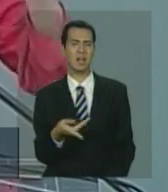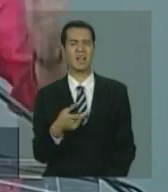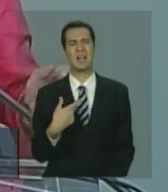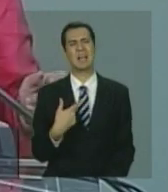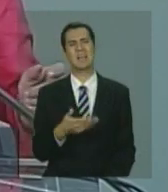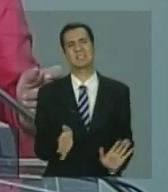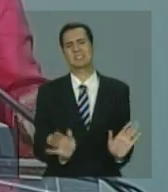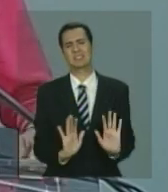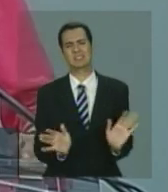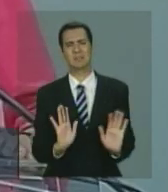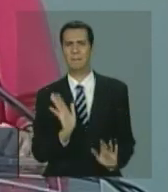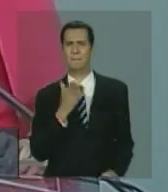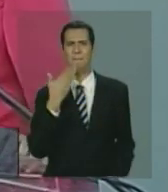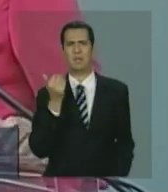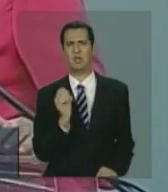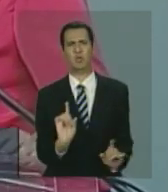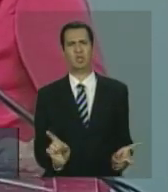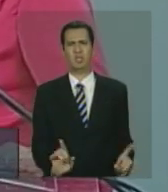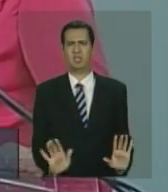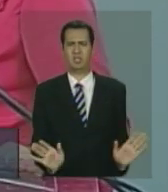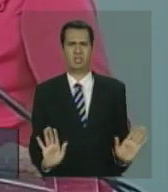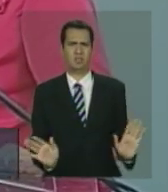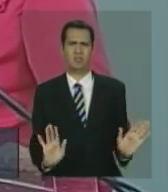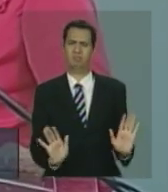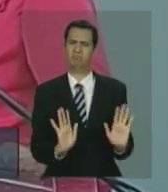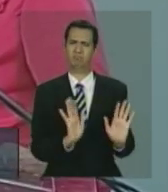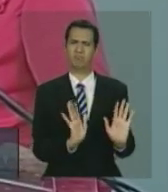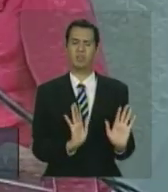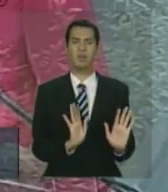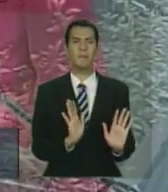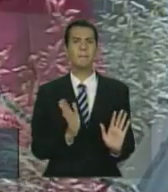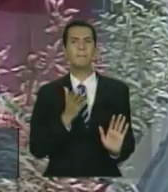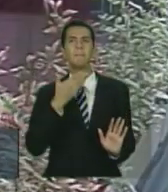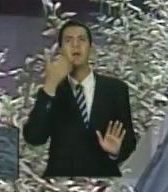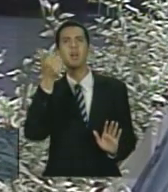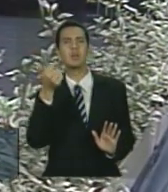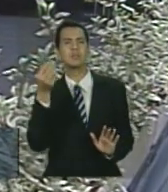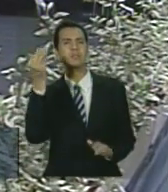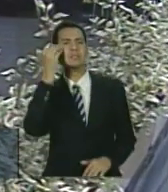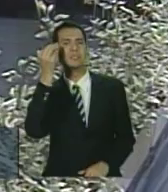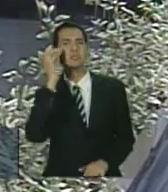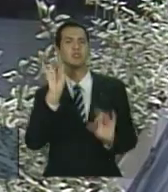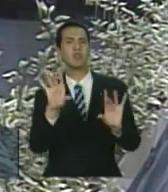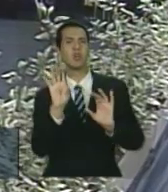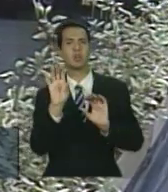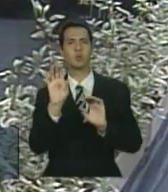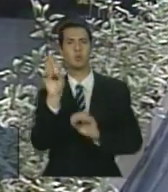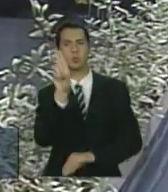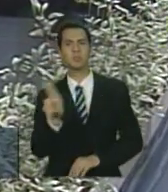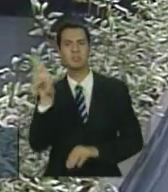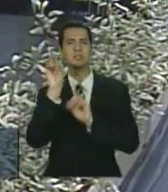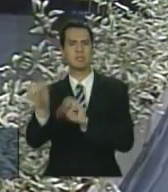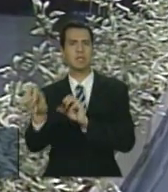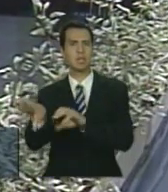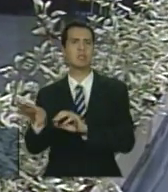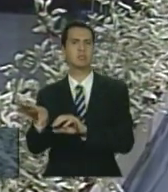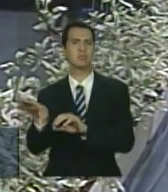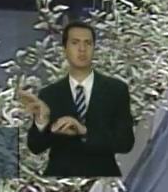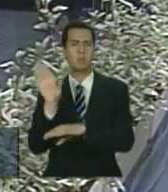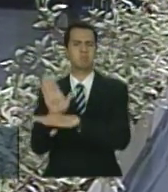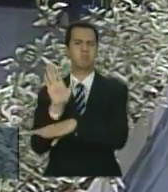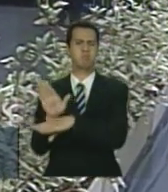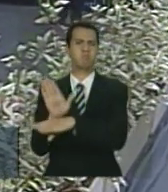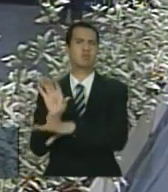apostar na educação superior. Aí o outro falava, não,